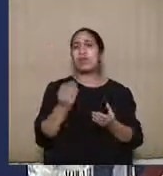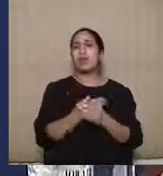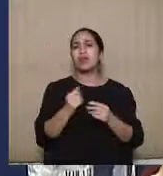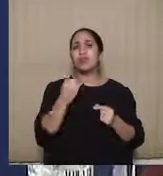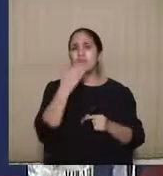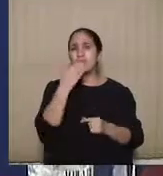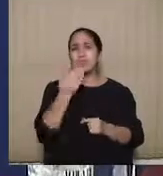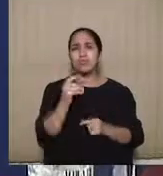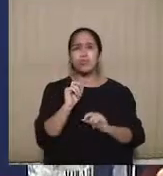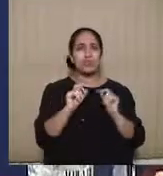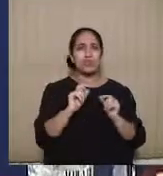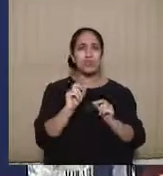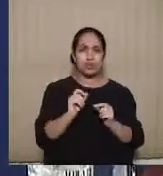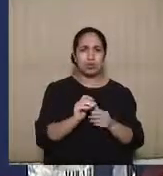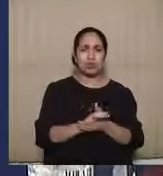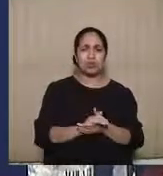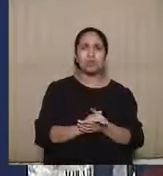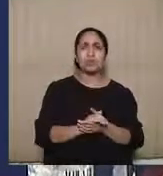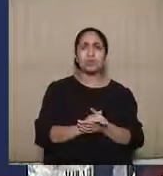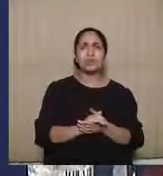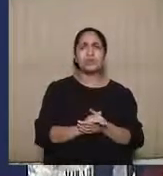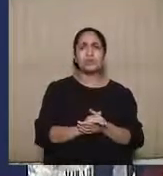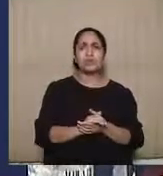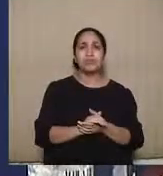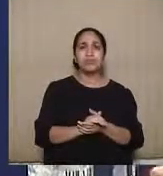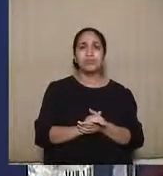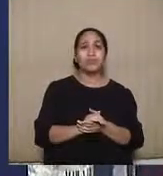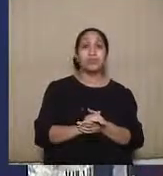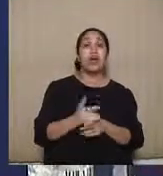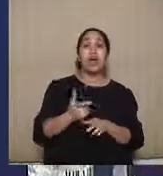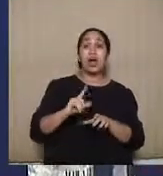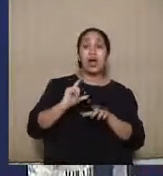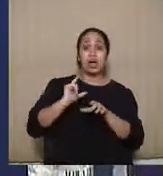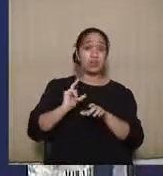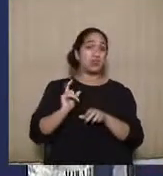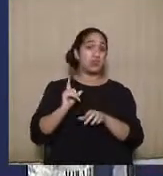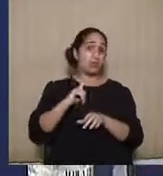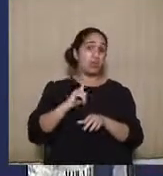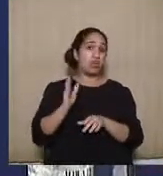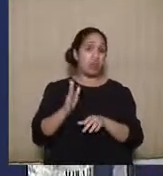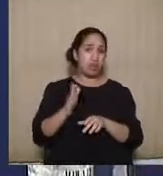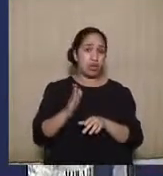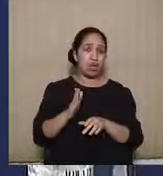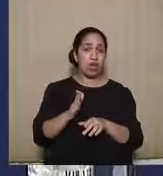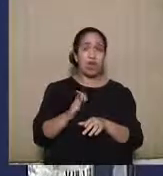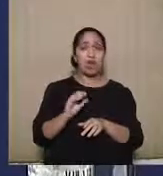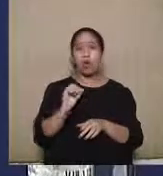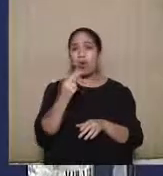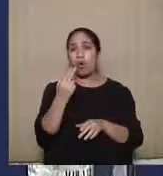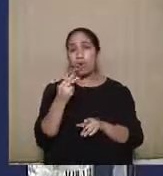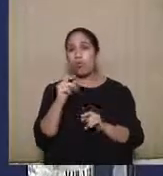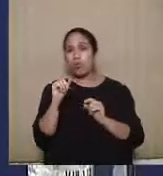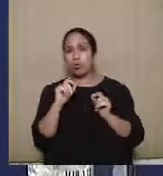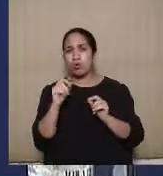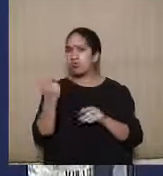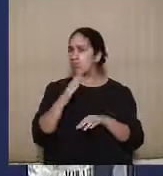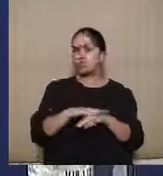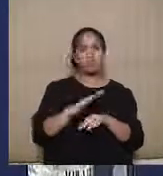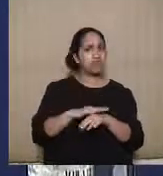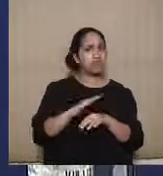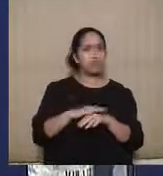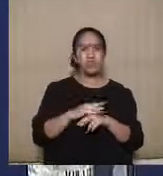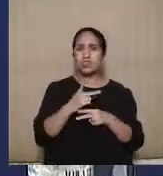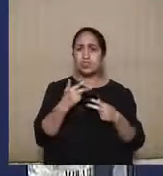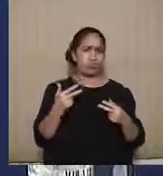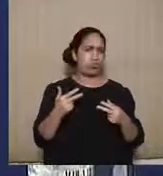vai ser sempre uma inelegibilidade pré-existente, pré-constituída ou então a arguição de não cumprimento de alguma condição